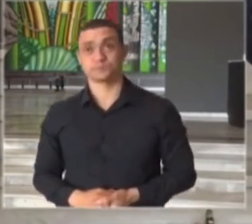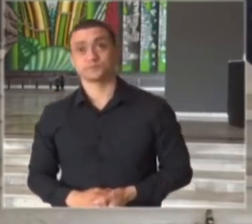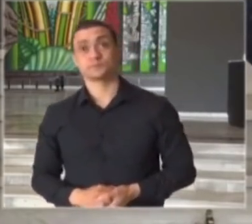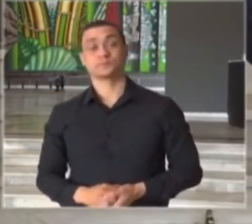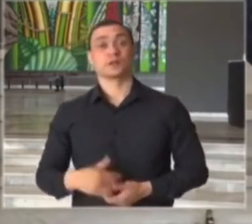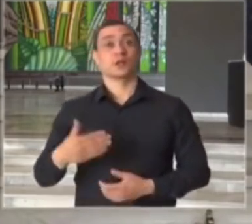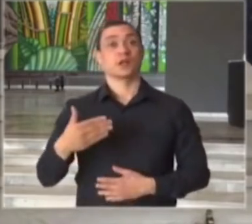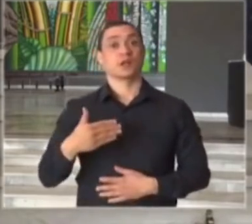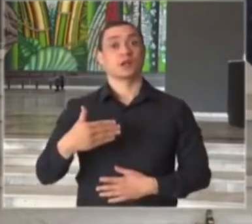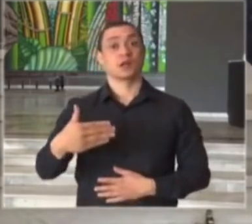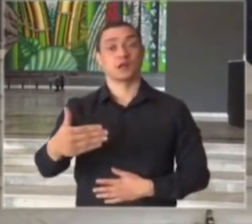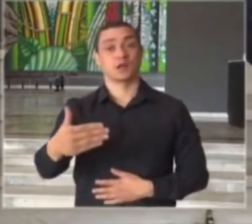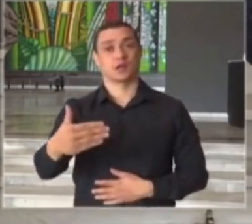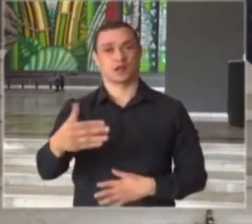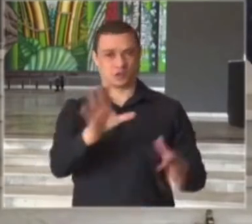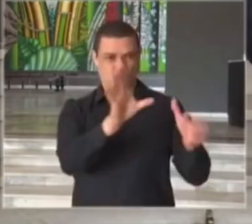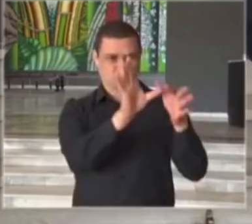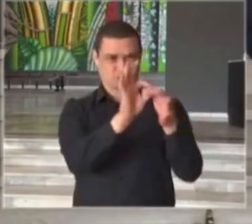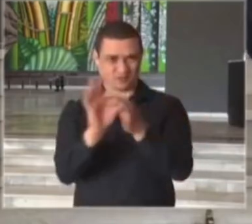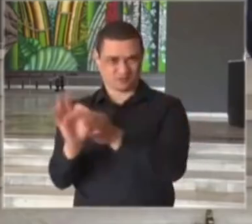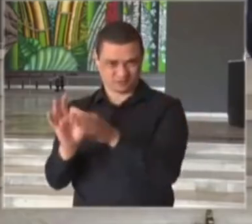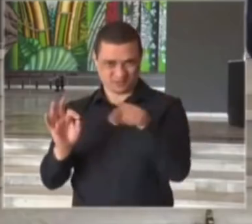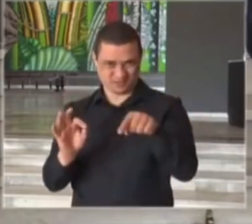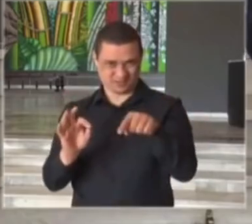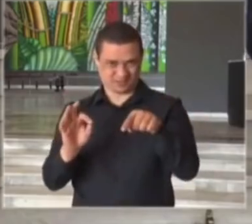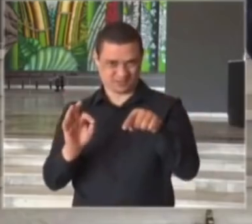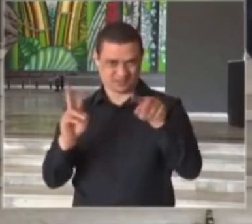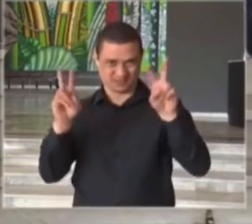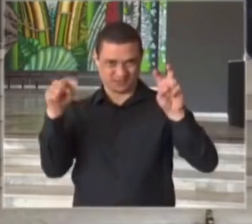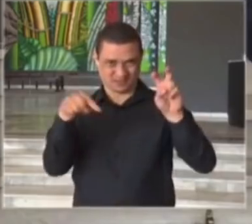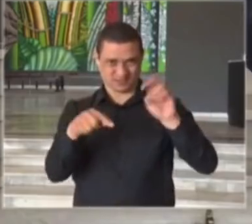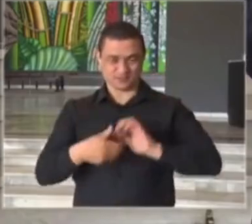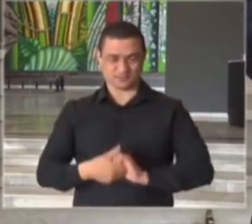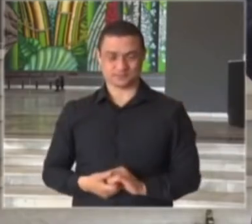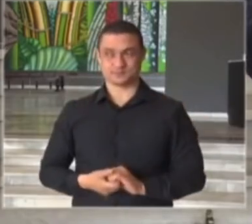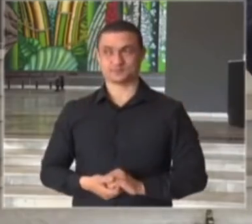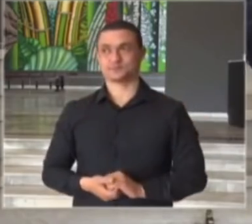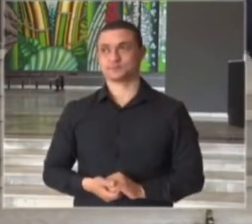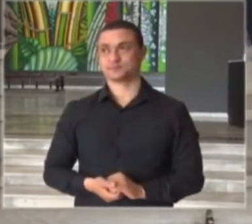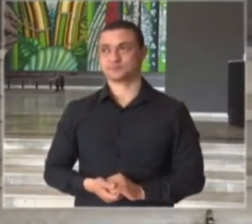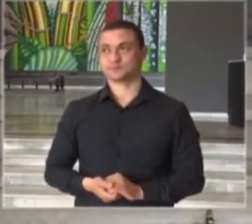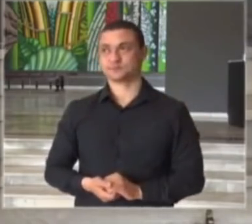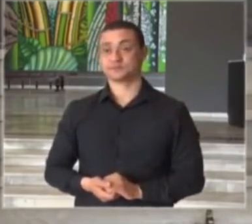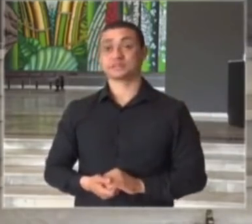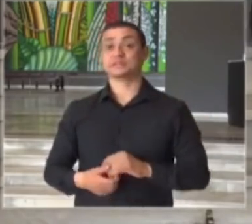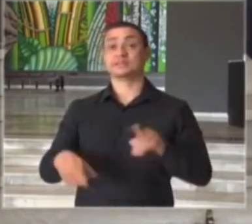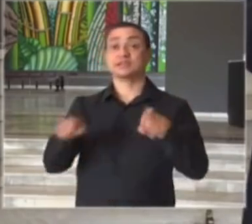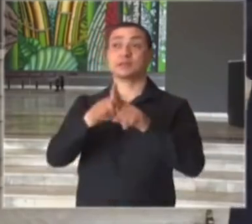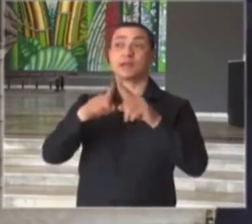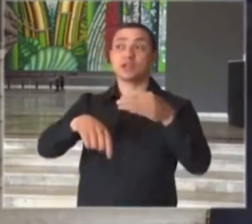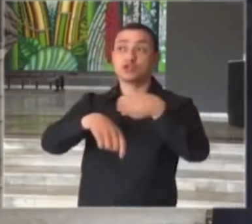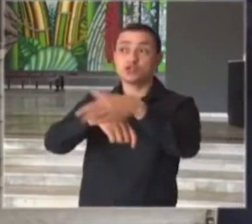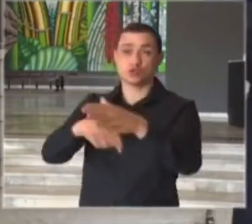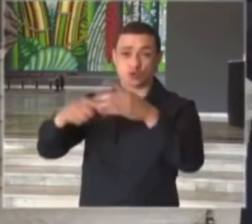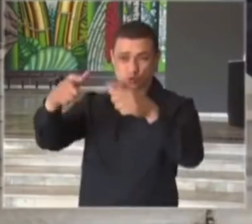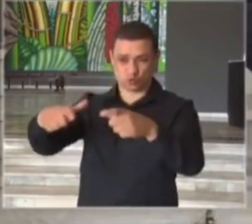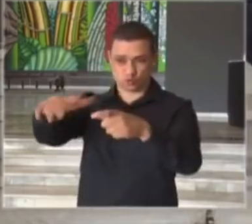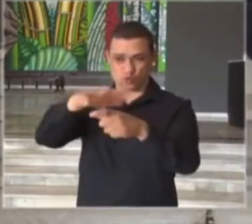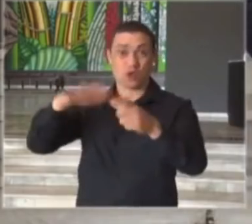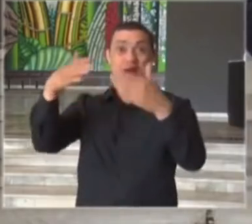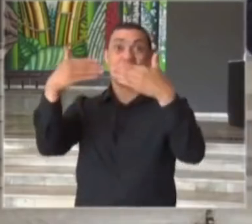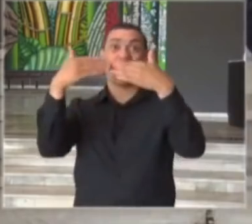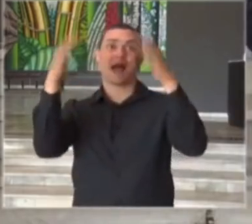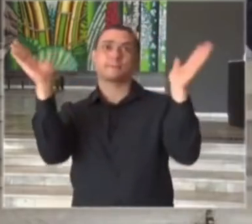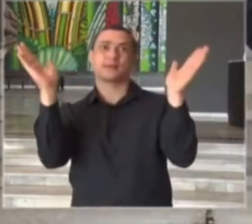Neste contexto, há a recomendação para ambientes arejados